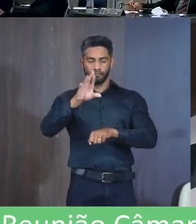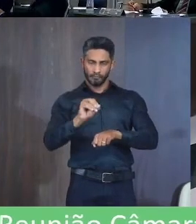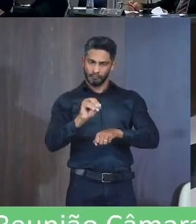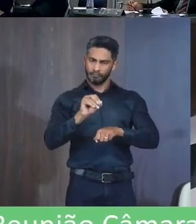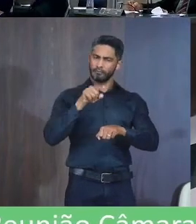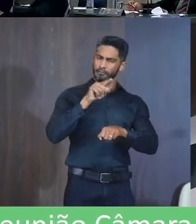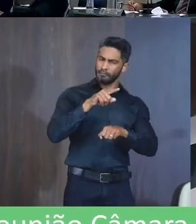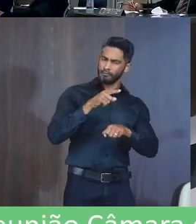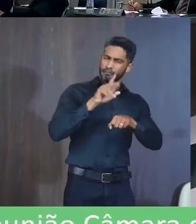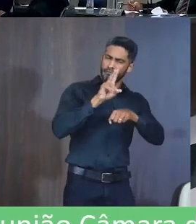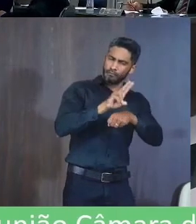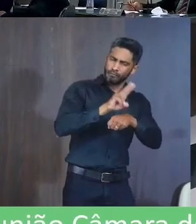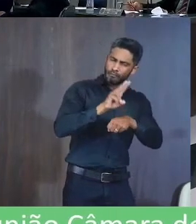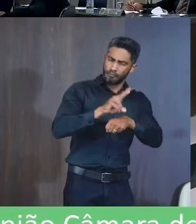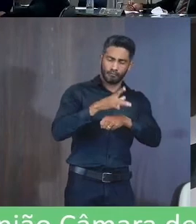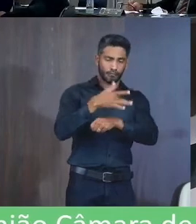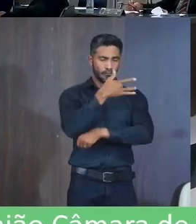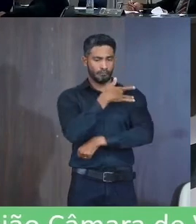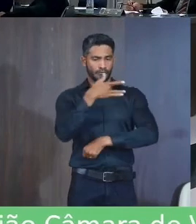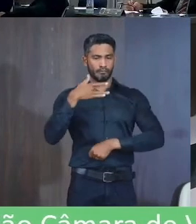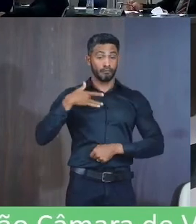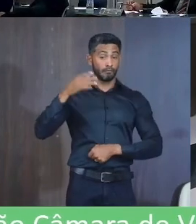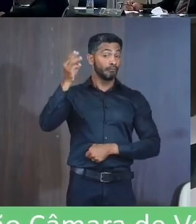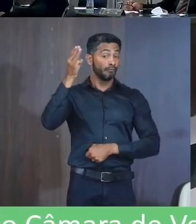Em saúde mental E da outras providências